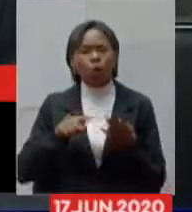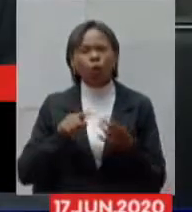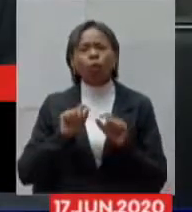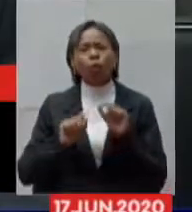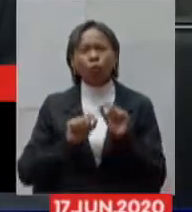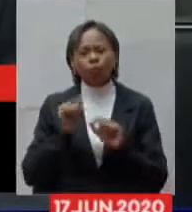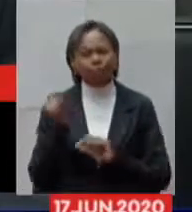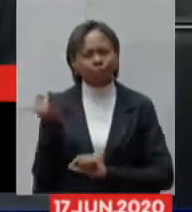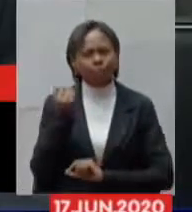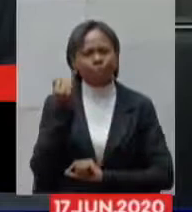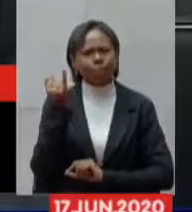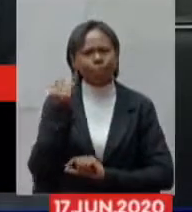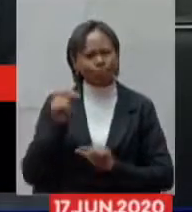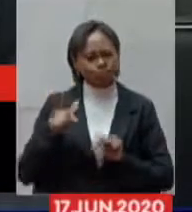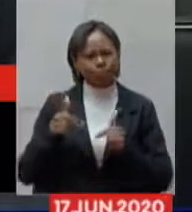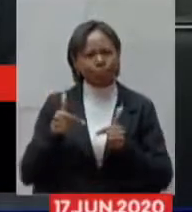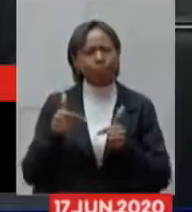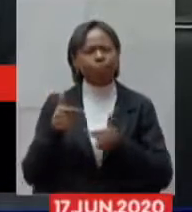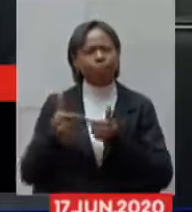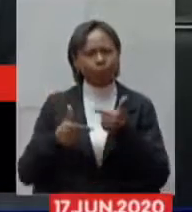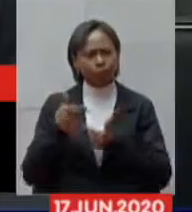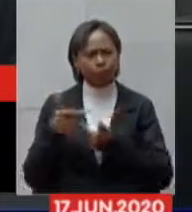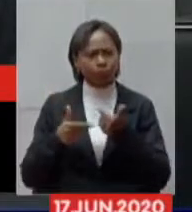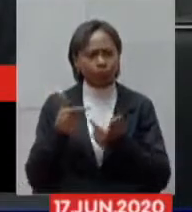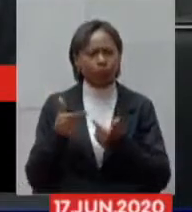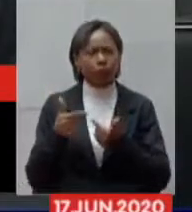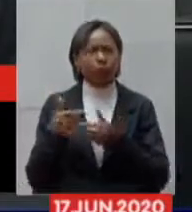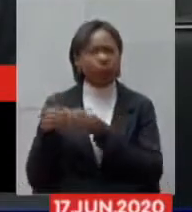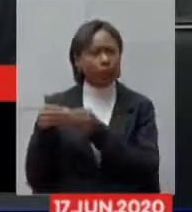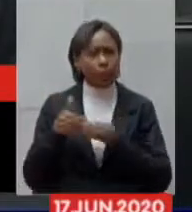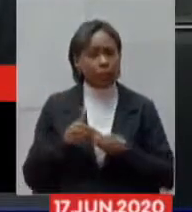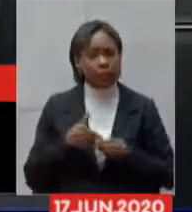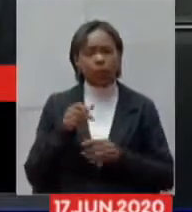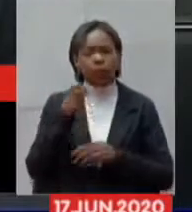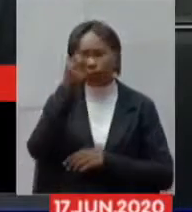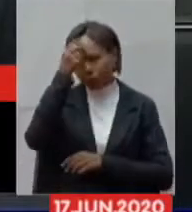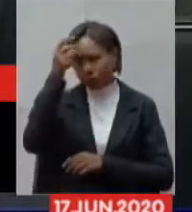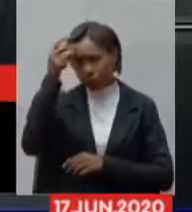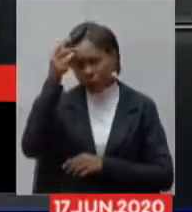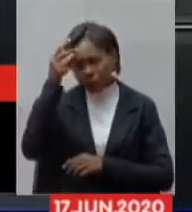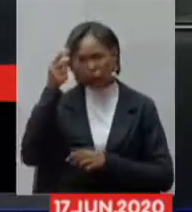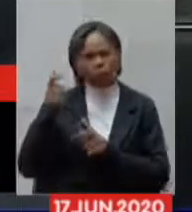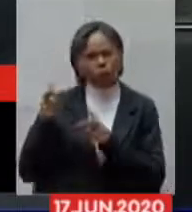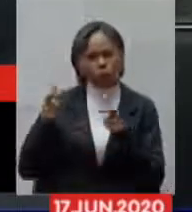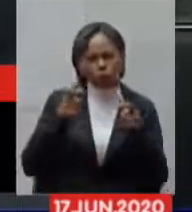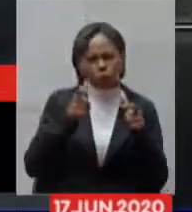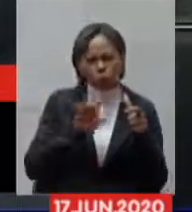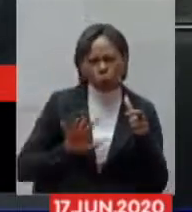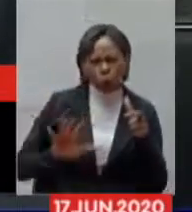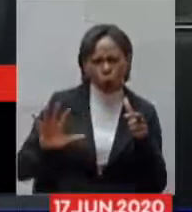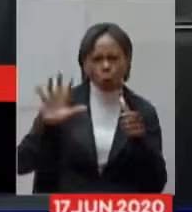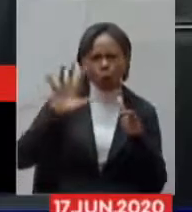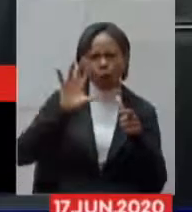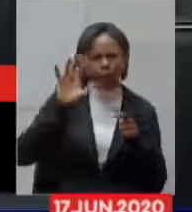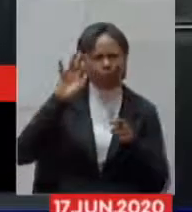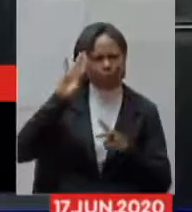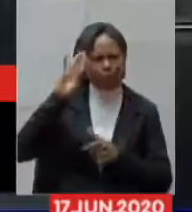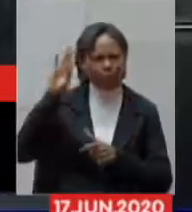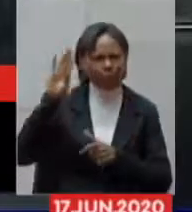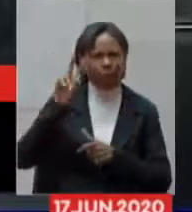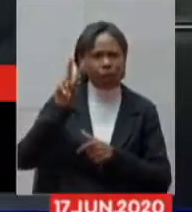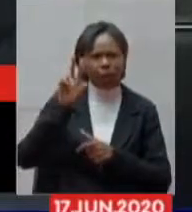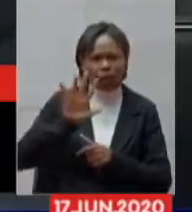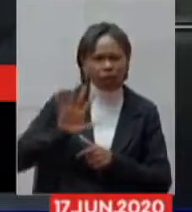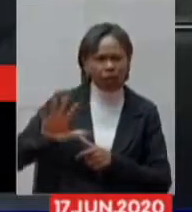iniciativa que traz aqui prefeitos de cidades polos do Vale do Aço da Zona da Mata do Triângulo da região